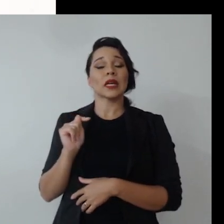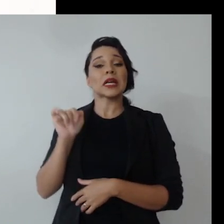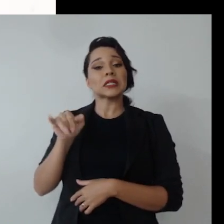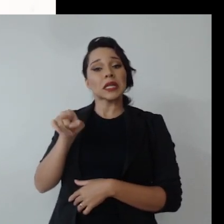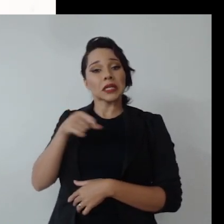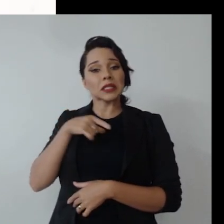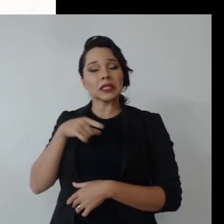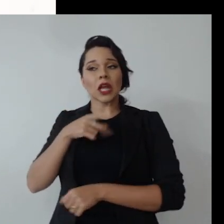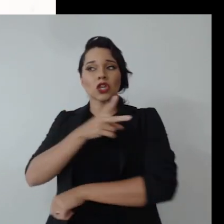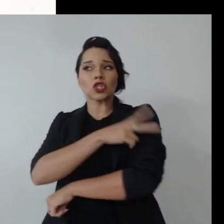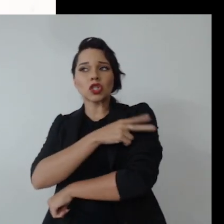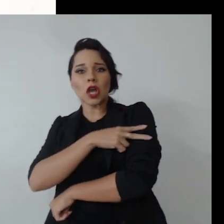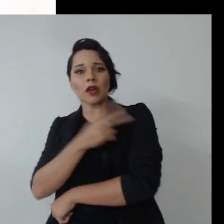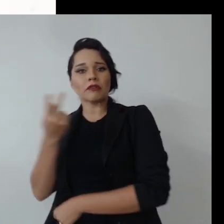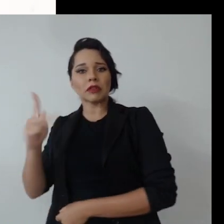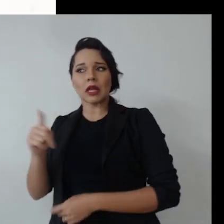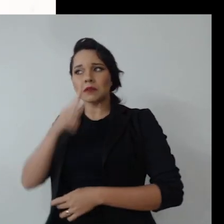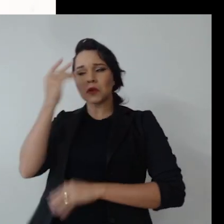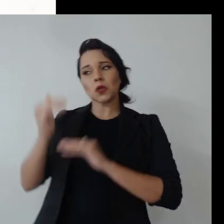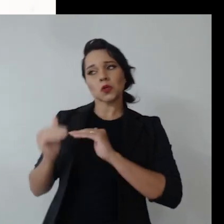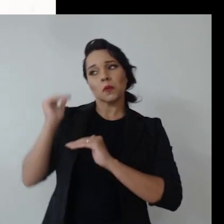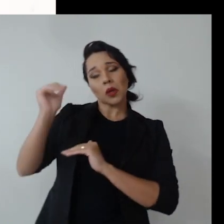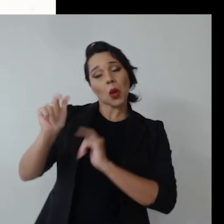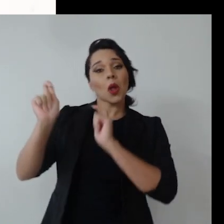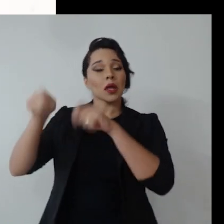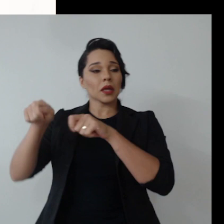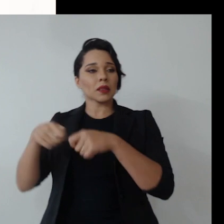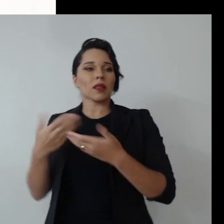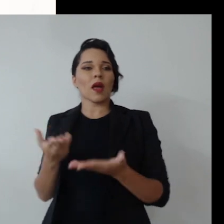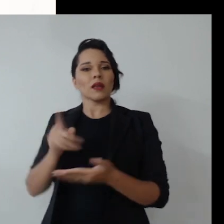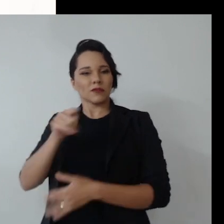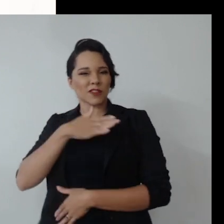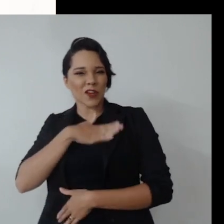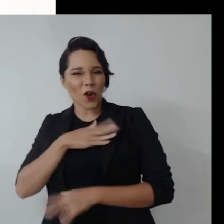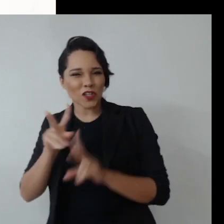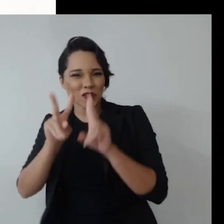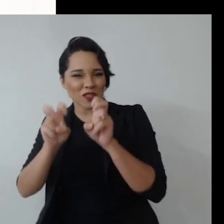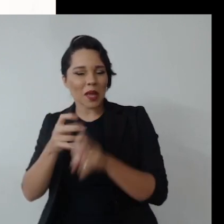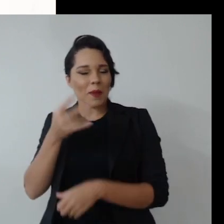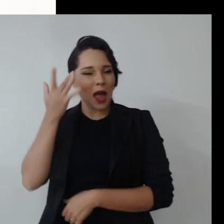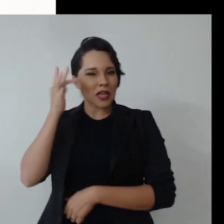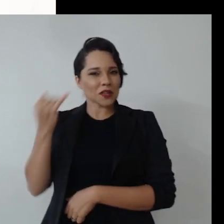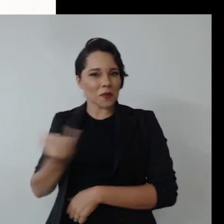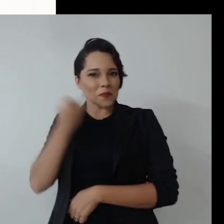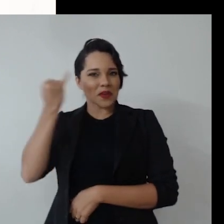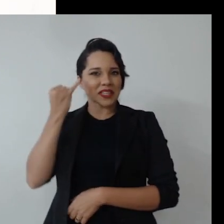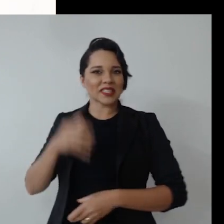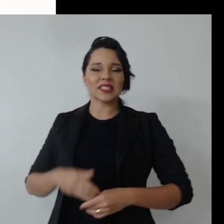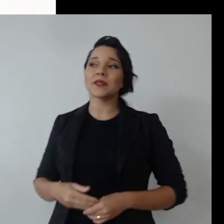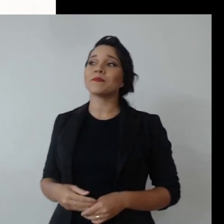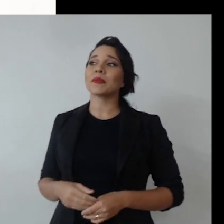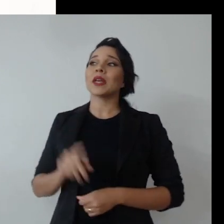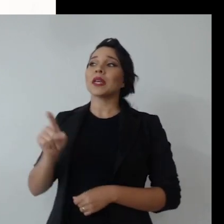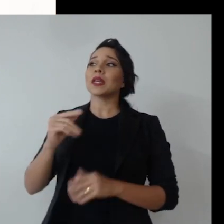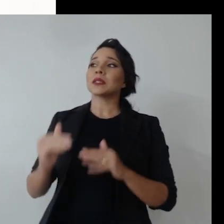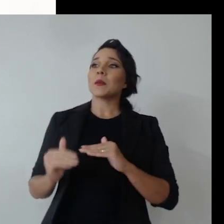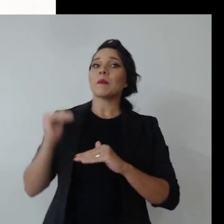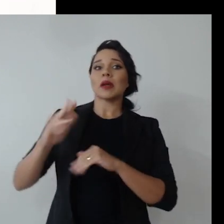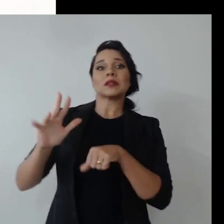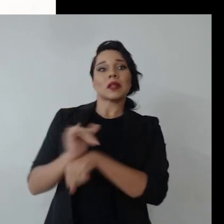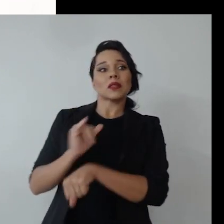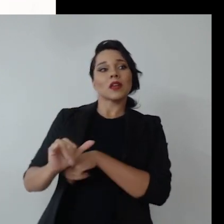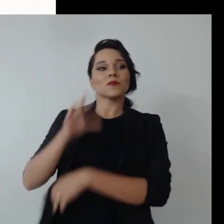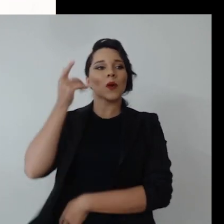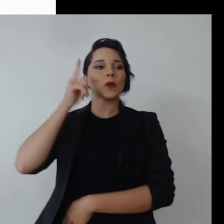Laterais, se eles têm alguma chefia, alguém que possa chegar, se você gosta do tema, acha que é importante para a instituição chegar a um nível